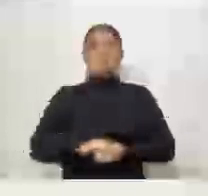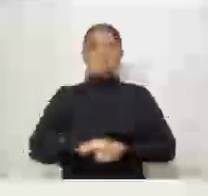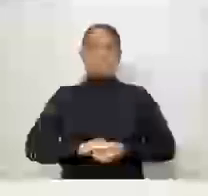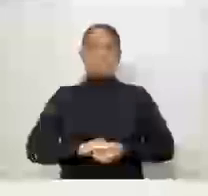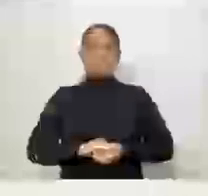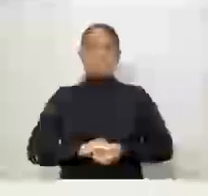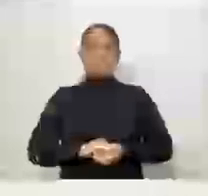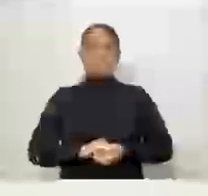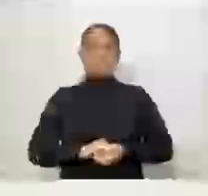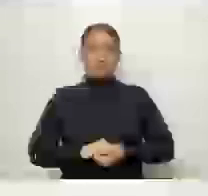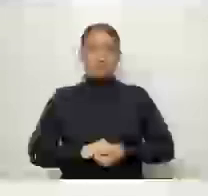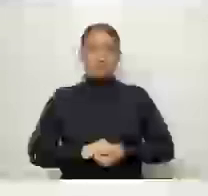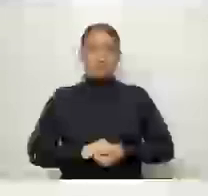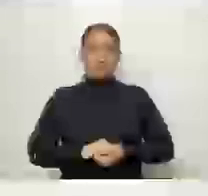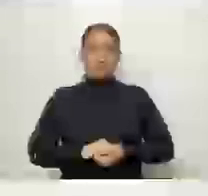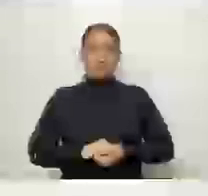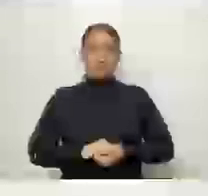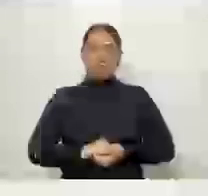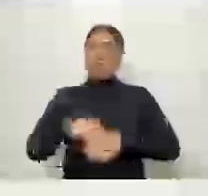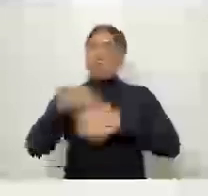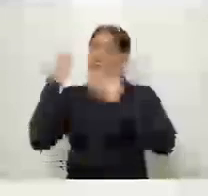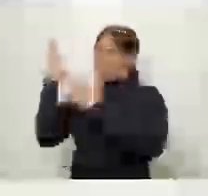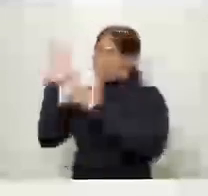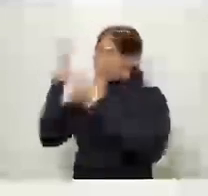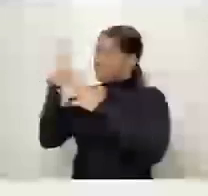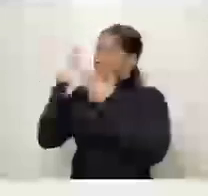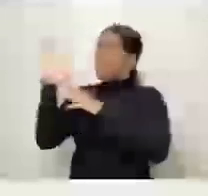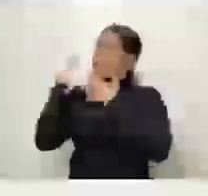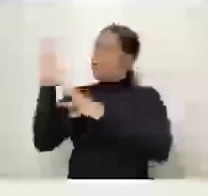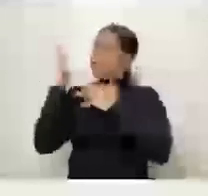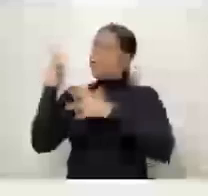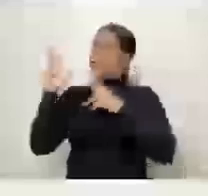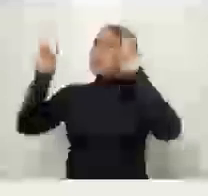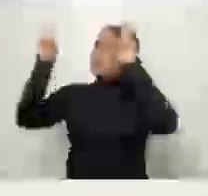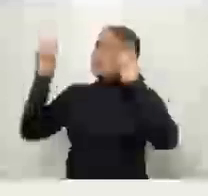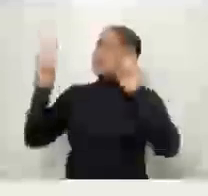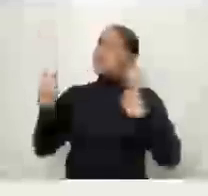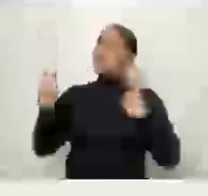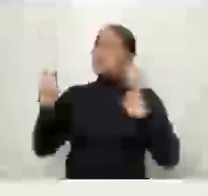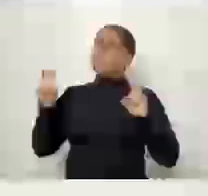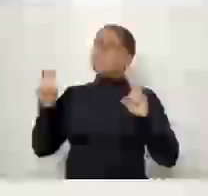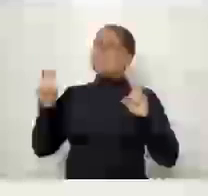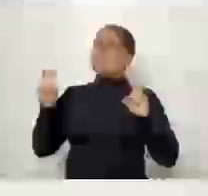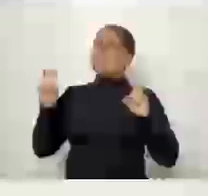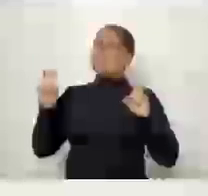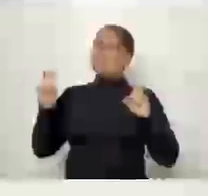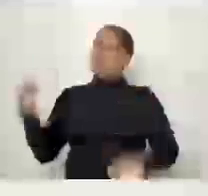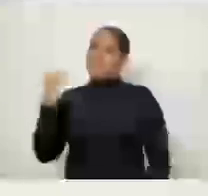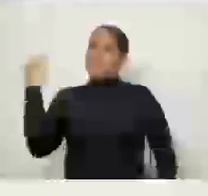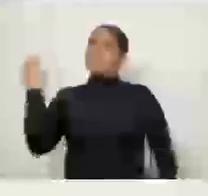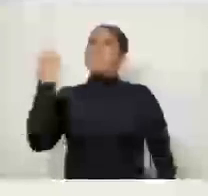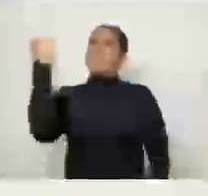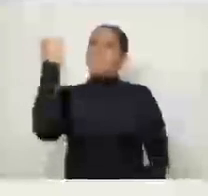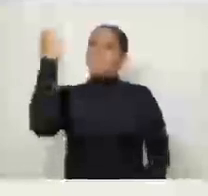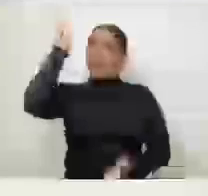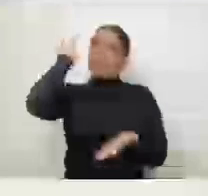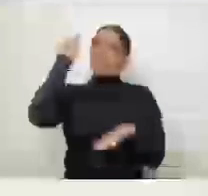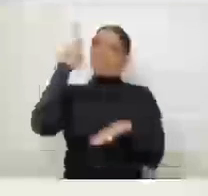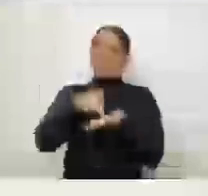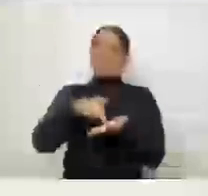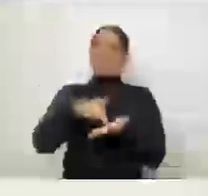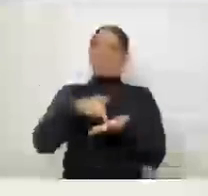Parabéns por esse assunto. E, de fato, os fundos, que eu sou vizinho daquela UBS ali,